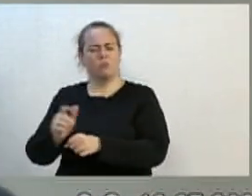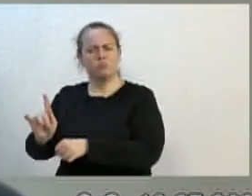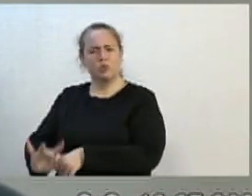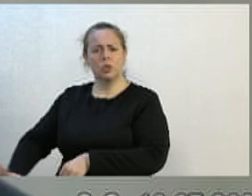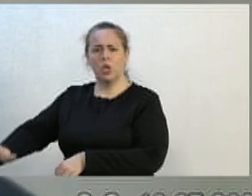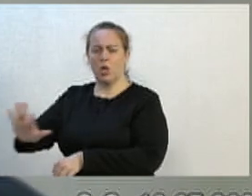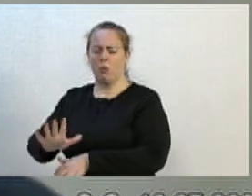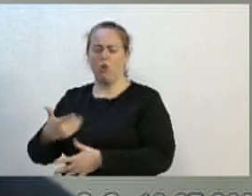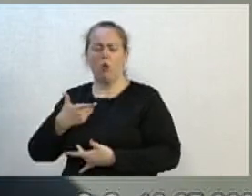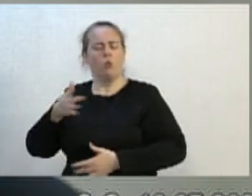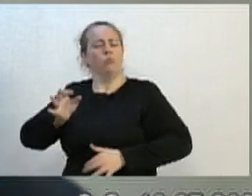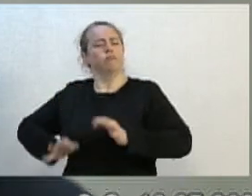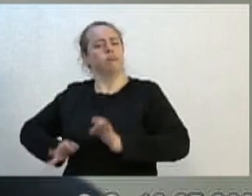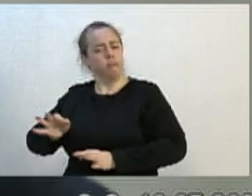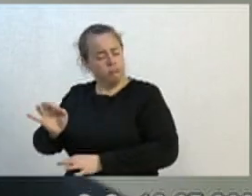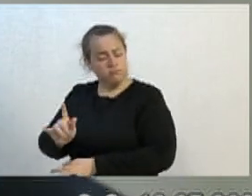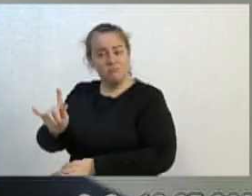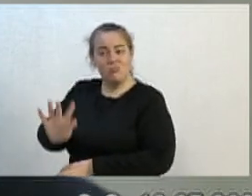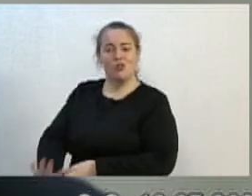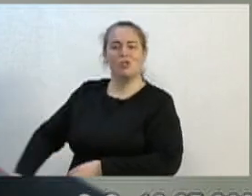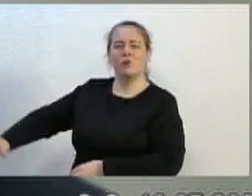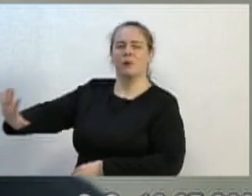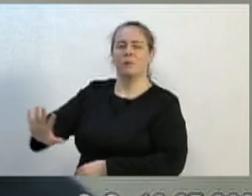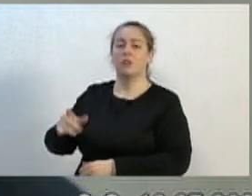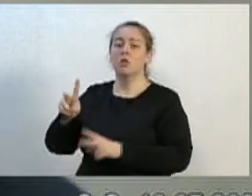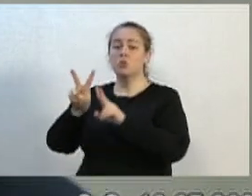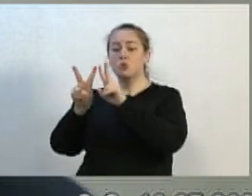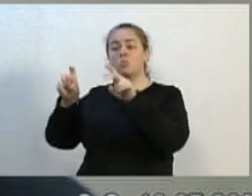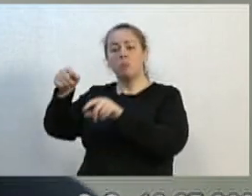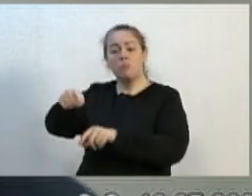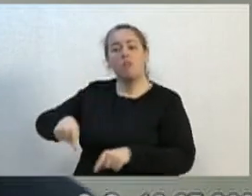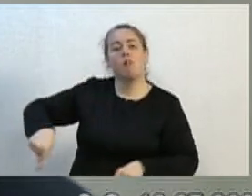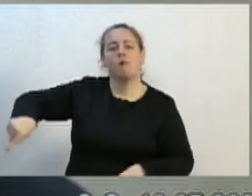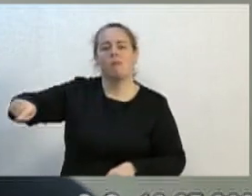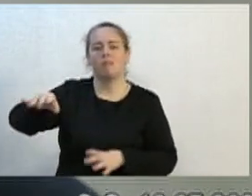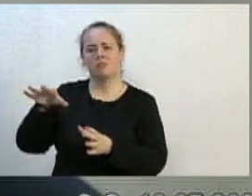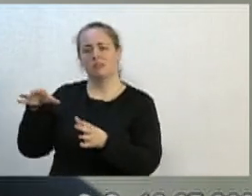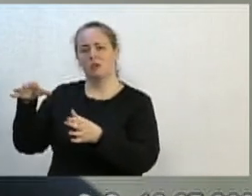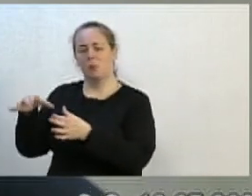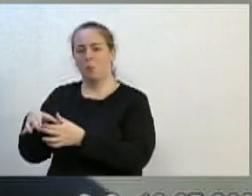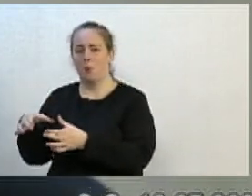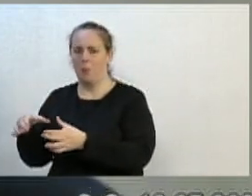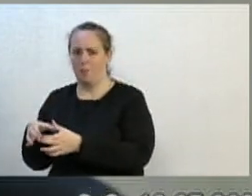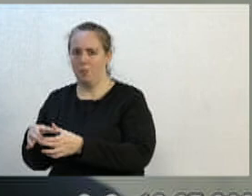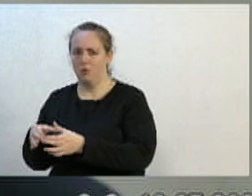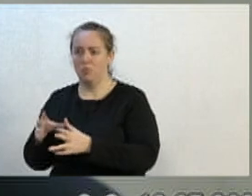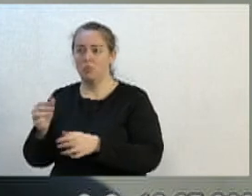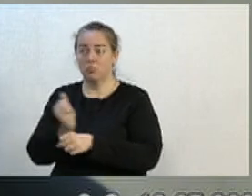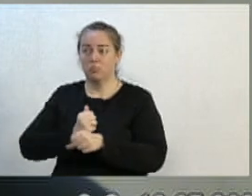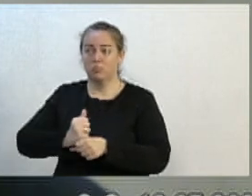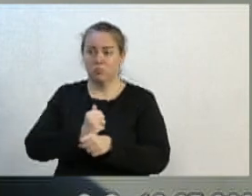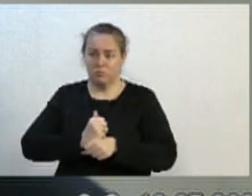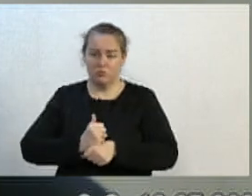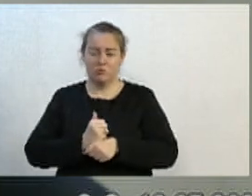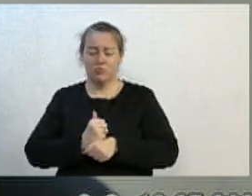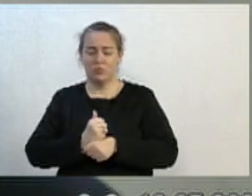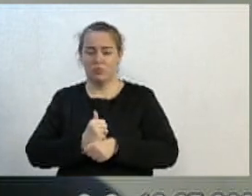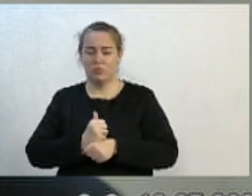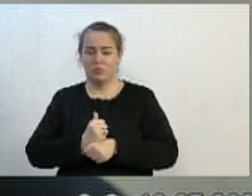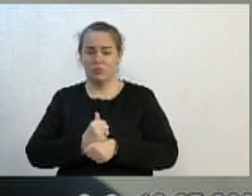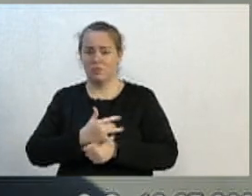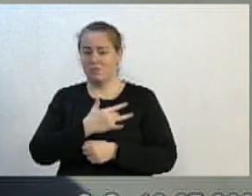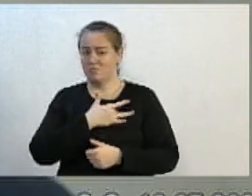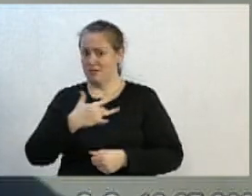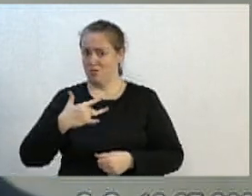cometer injustiça. E é sobre eles, colegas, sobre esses profissionais da